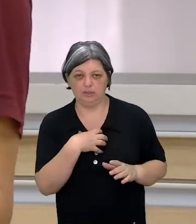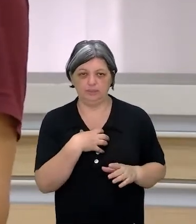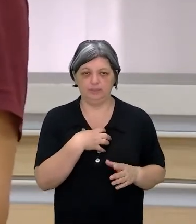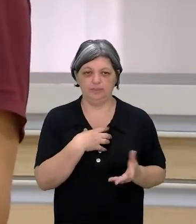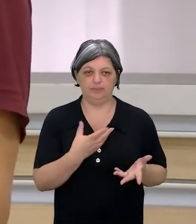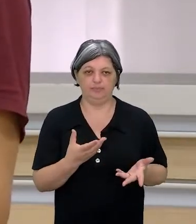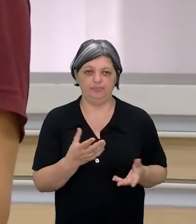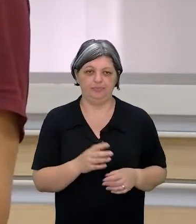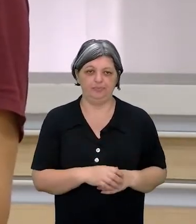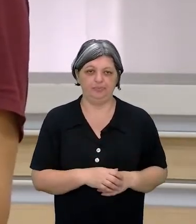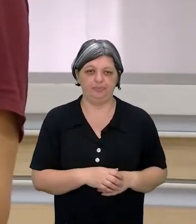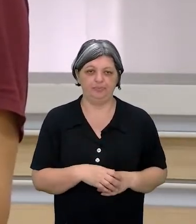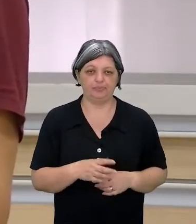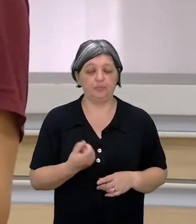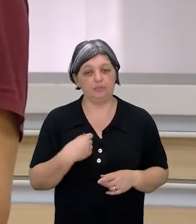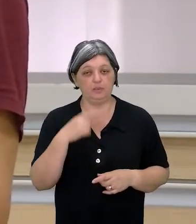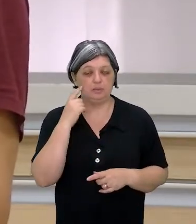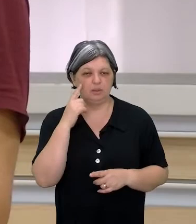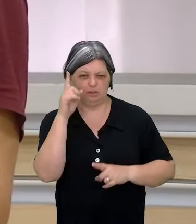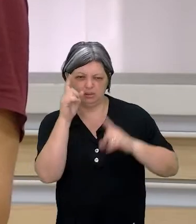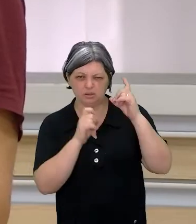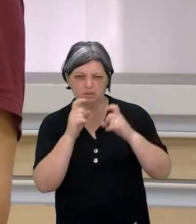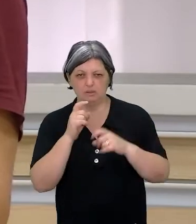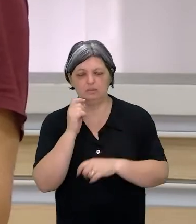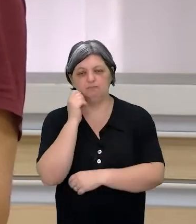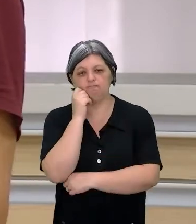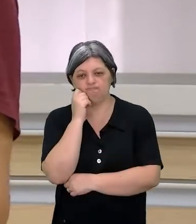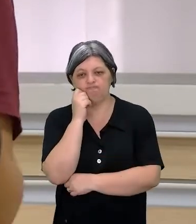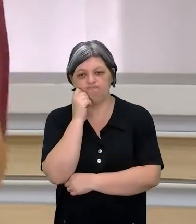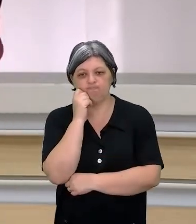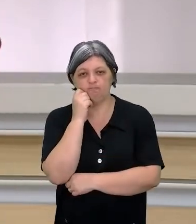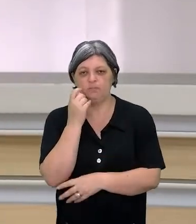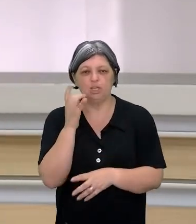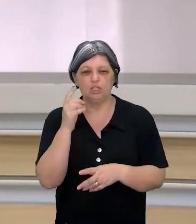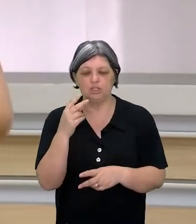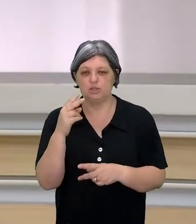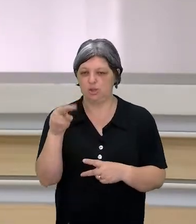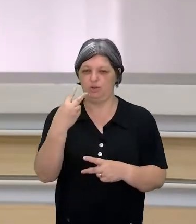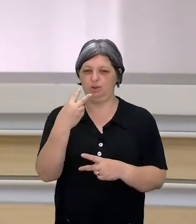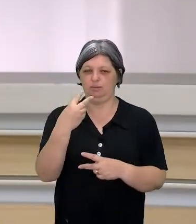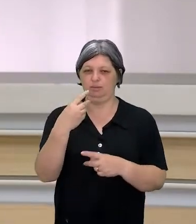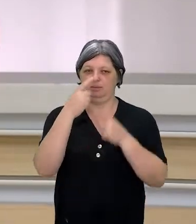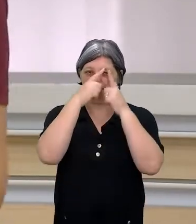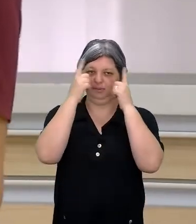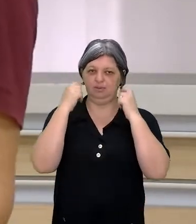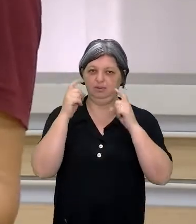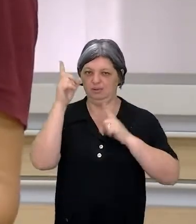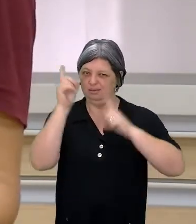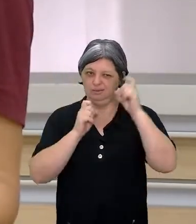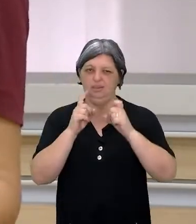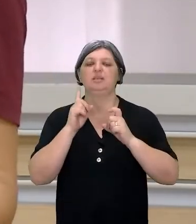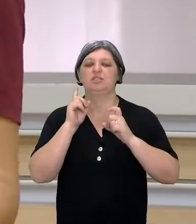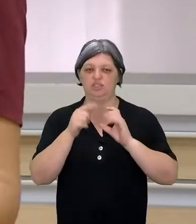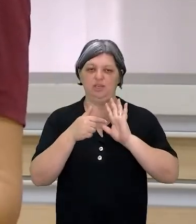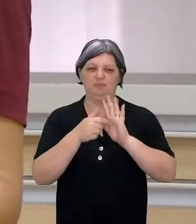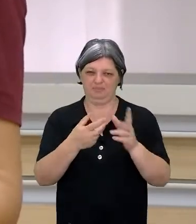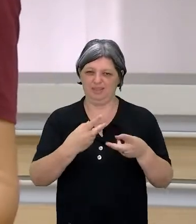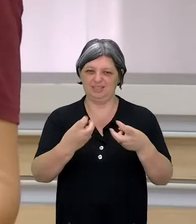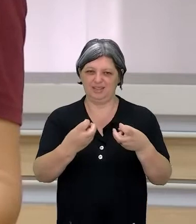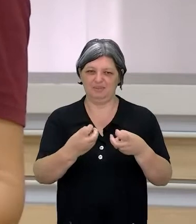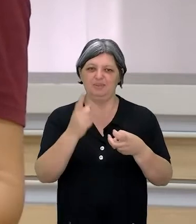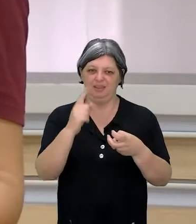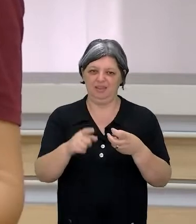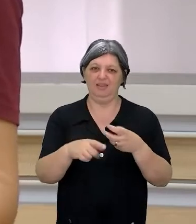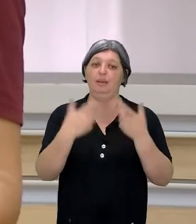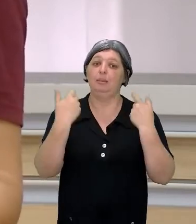não preciso falar para você, às vezes eu só posso olhar e falar, tipo, só de olhar a minha cara, eu já estou te mandando uma mensagem, mas o fato é que